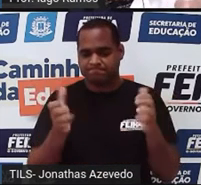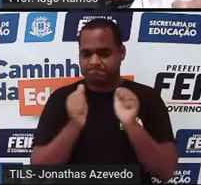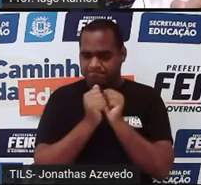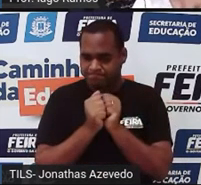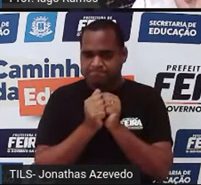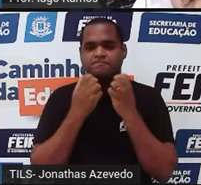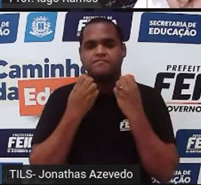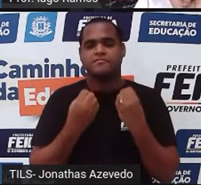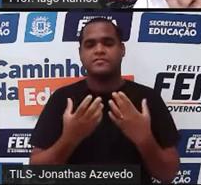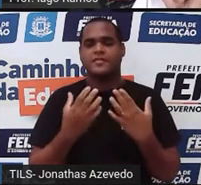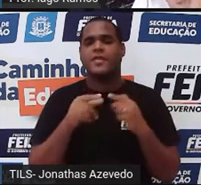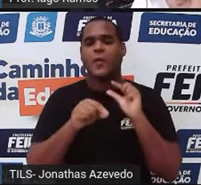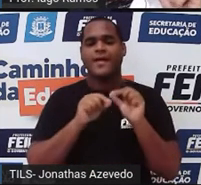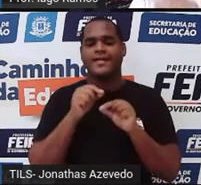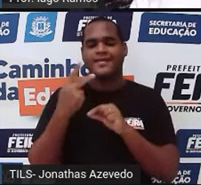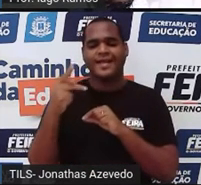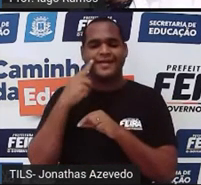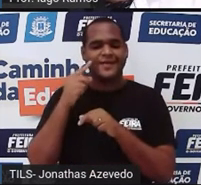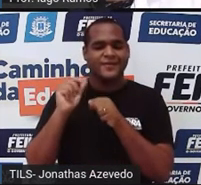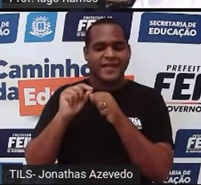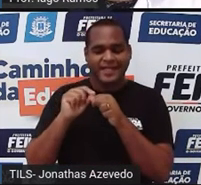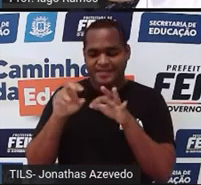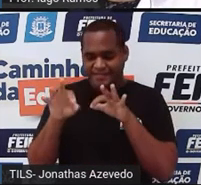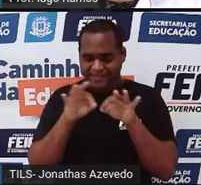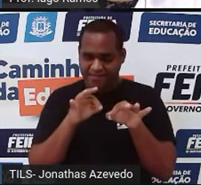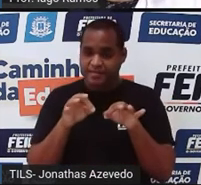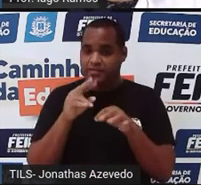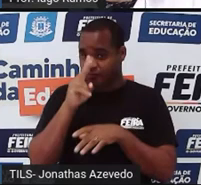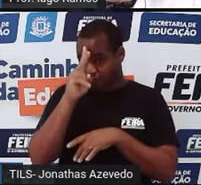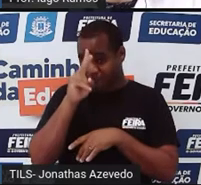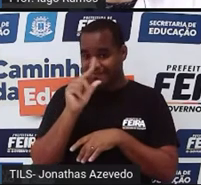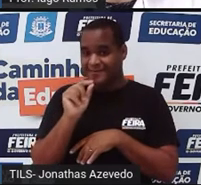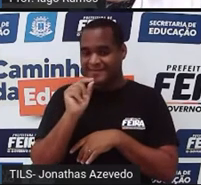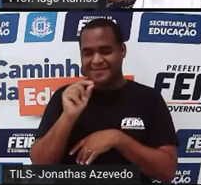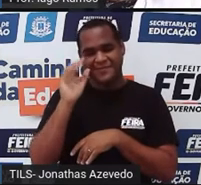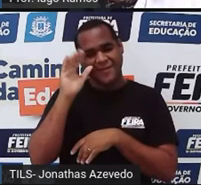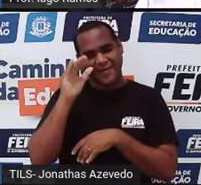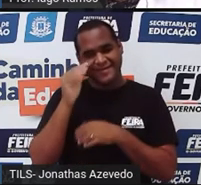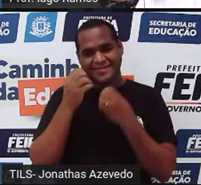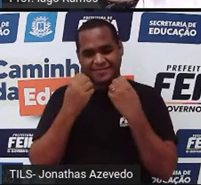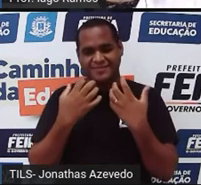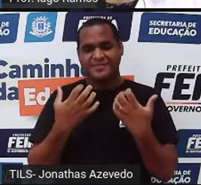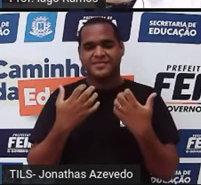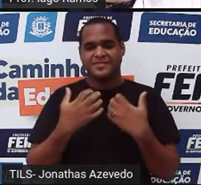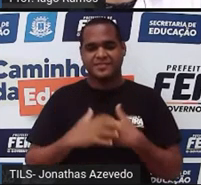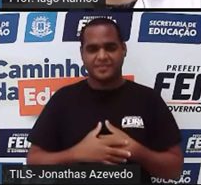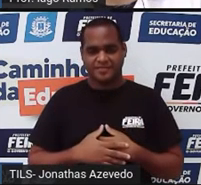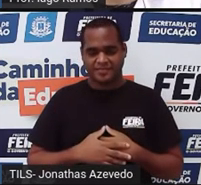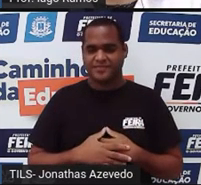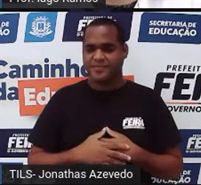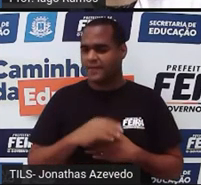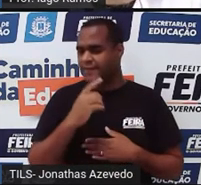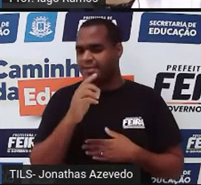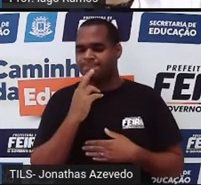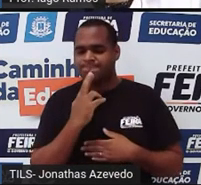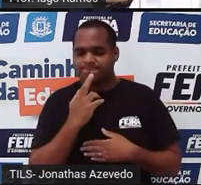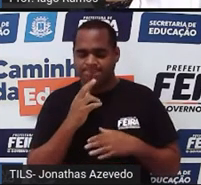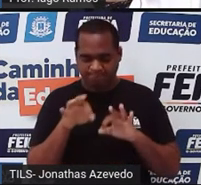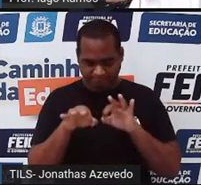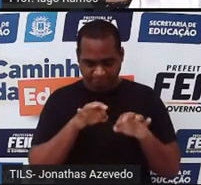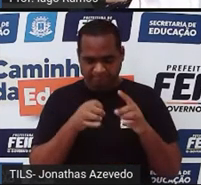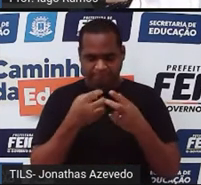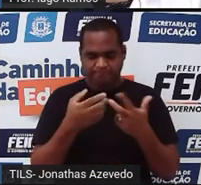como é que surgiu o jogo da velha? Pois é, uma historiezinha curiosa, né? Então, vamos rascunhar. A gente vai resolver esse problema.